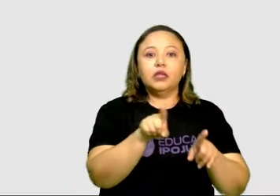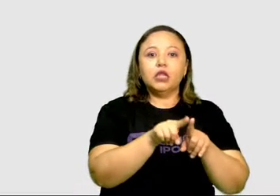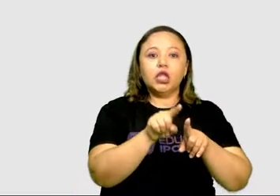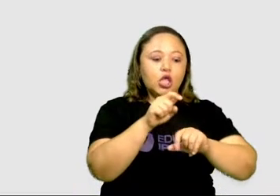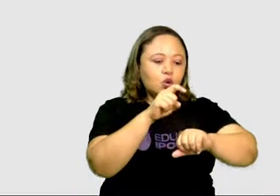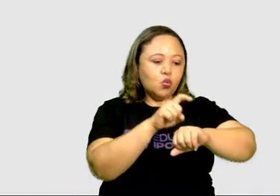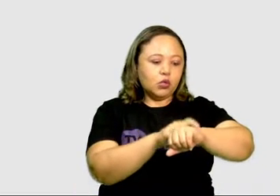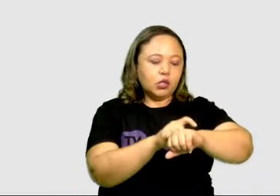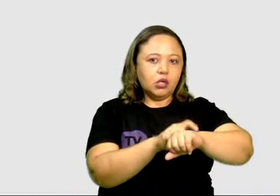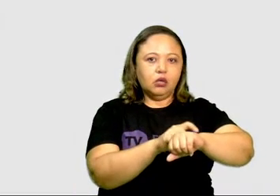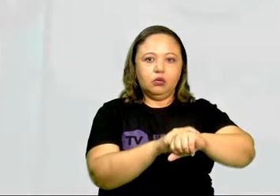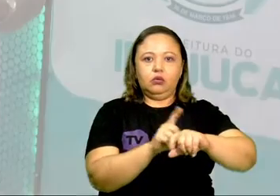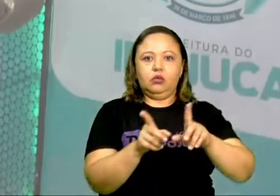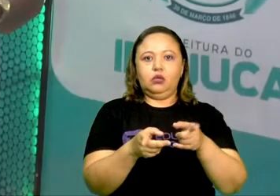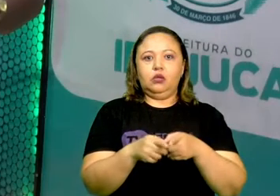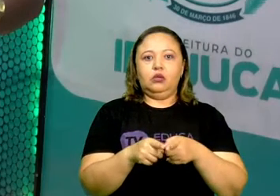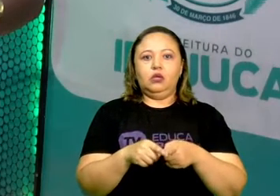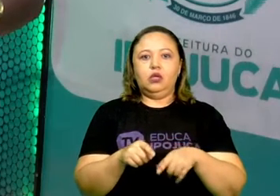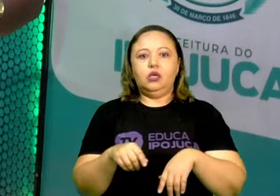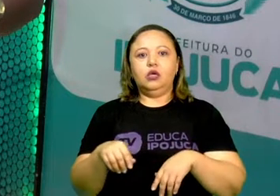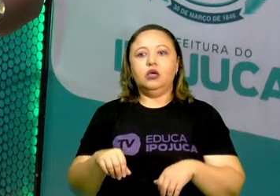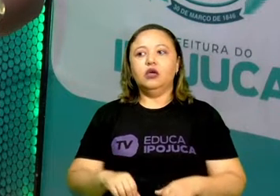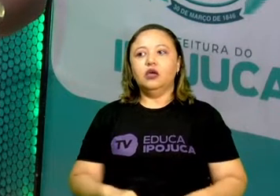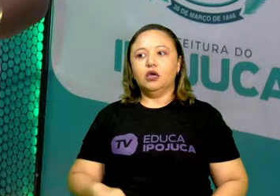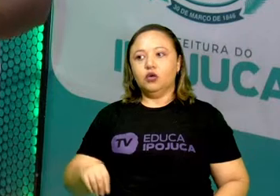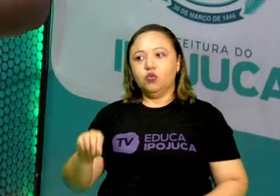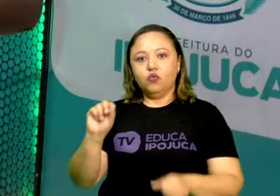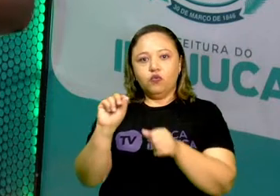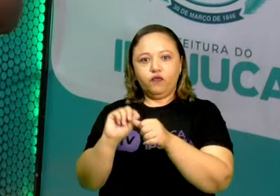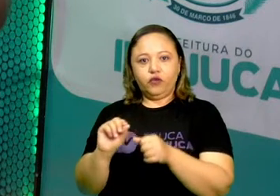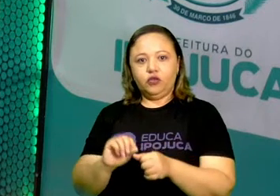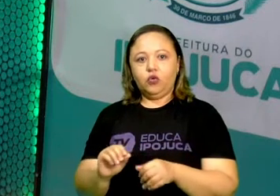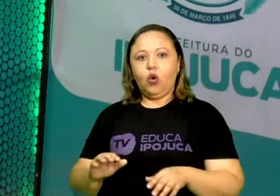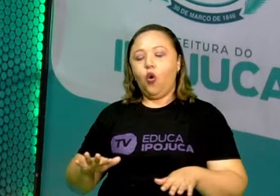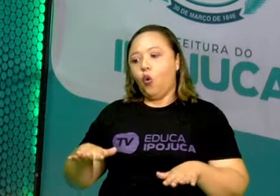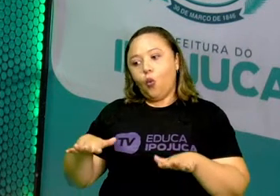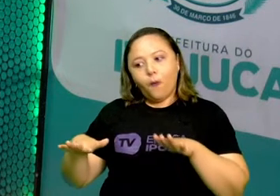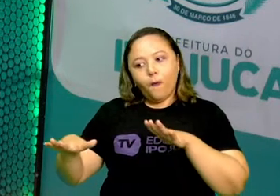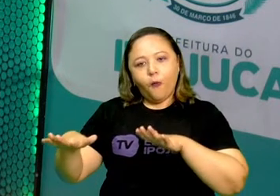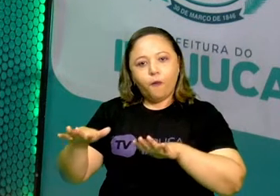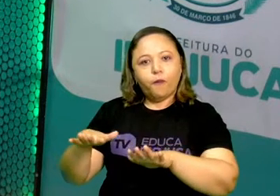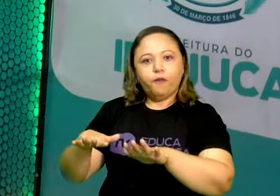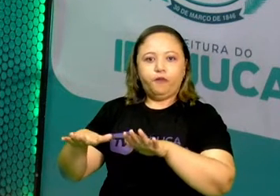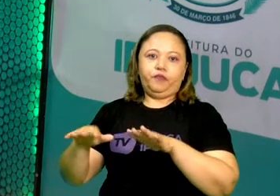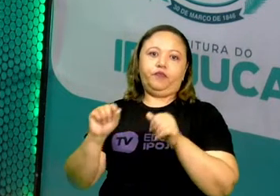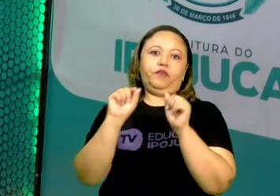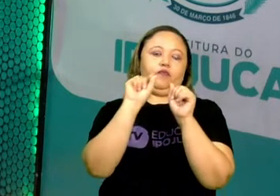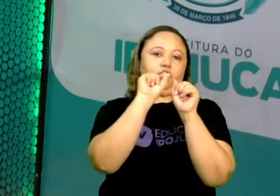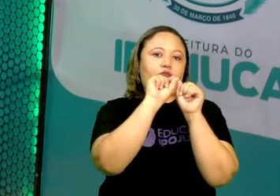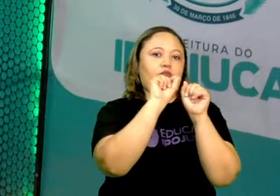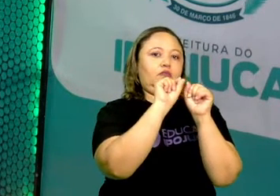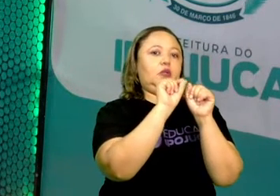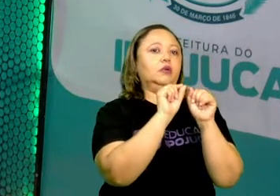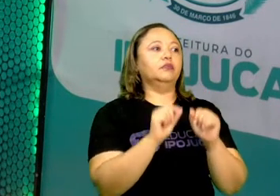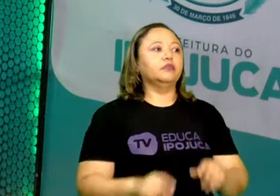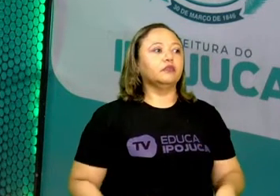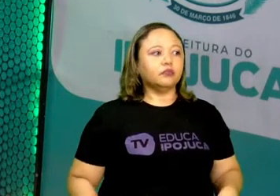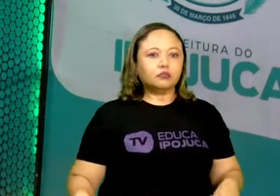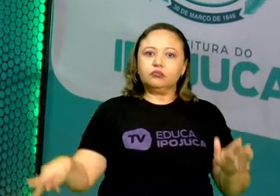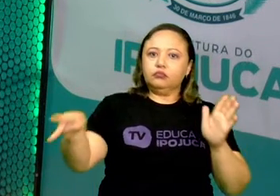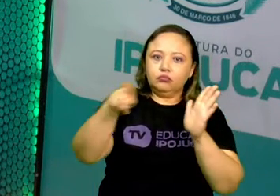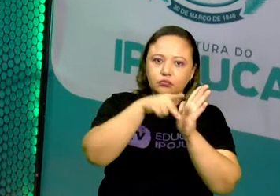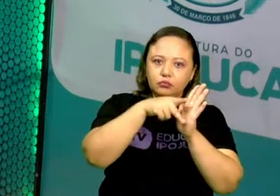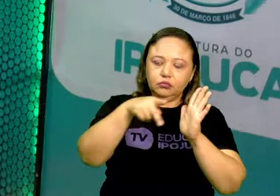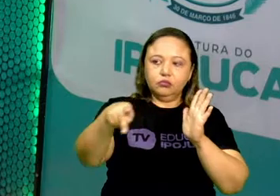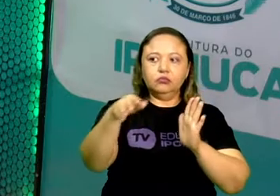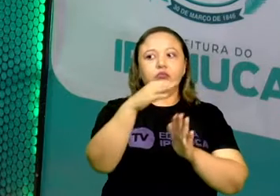tempo na qual esse movimento é executado, também é considerado como elemento da